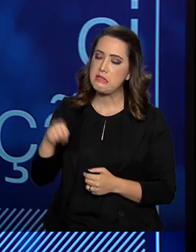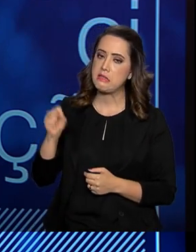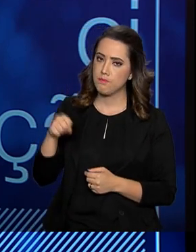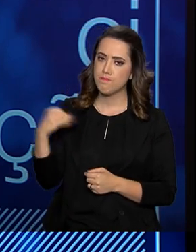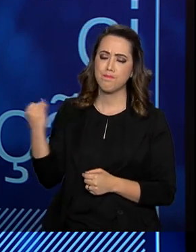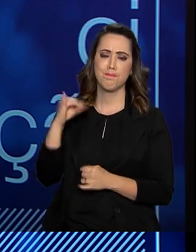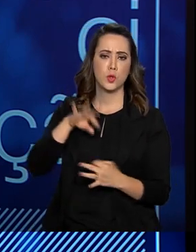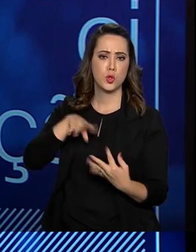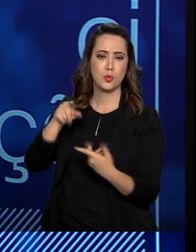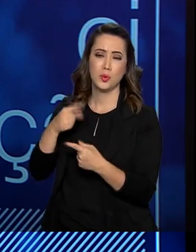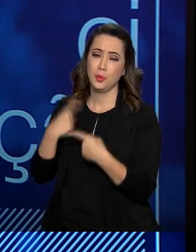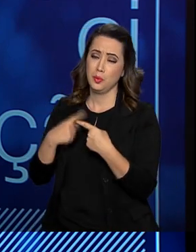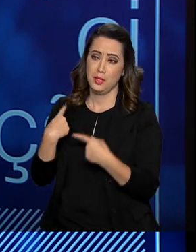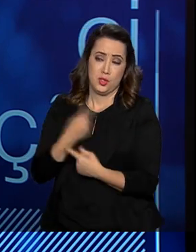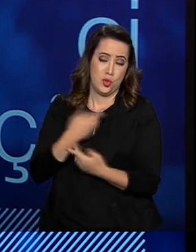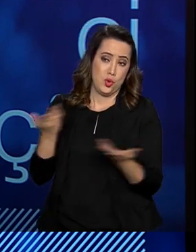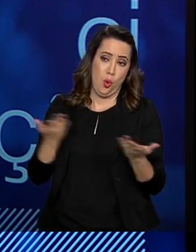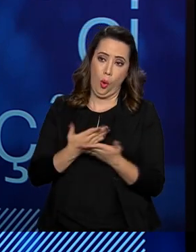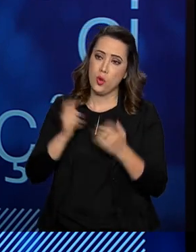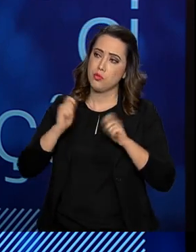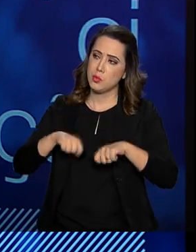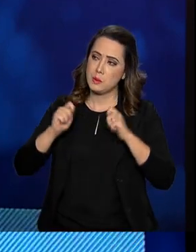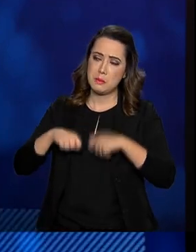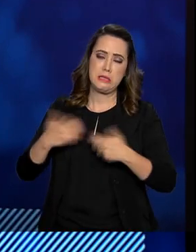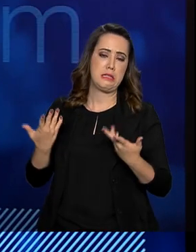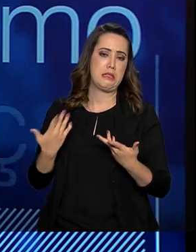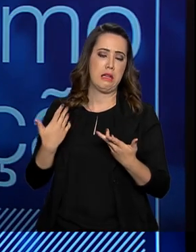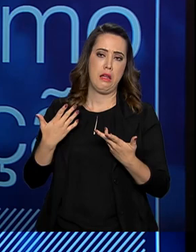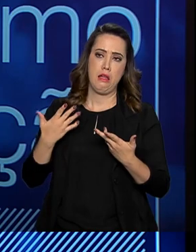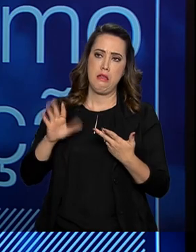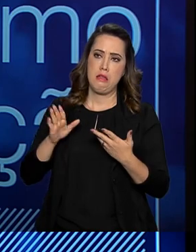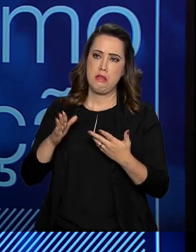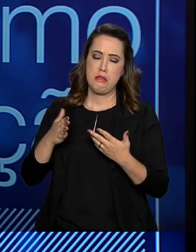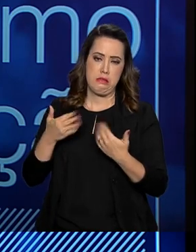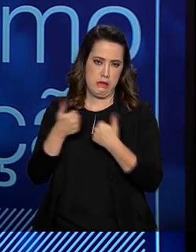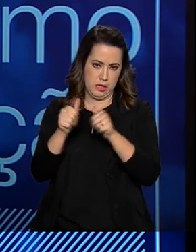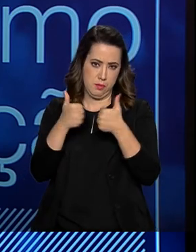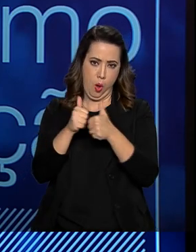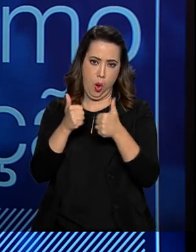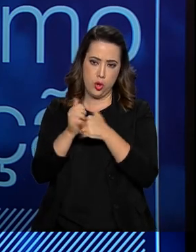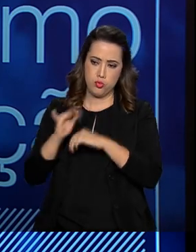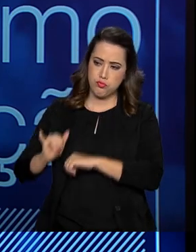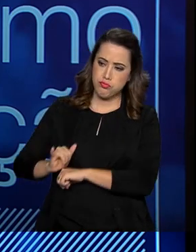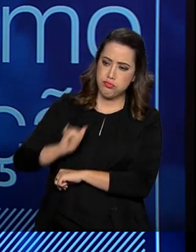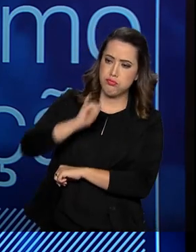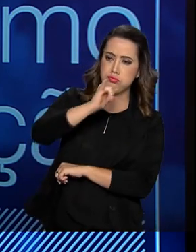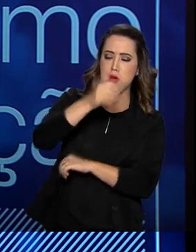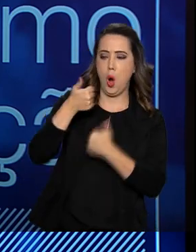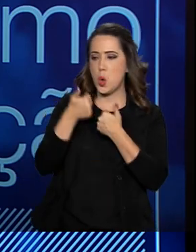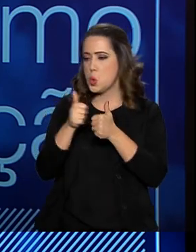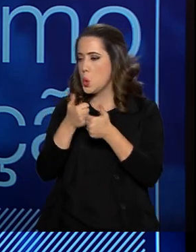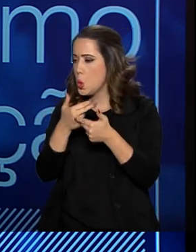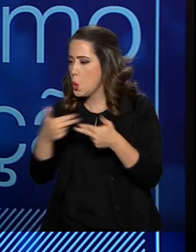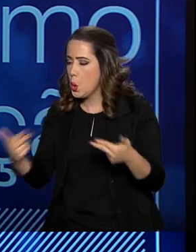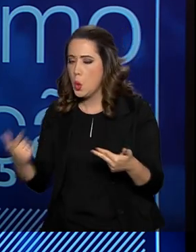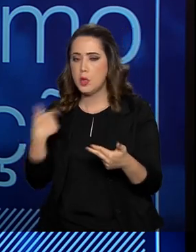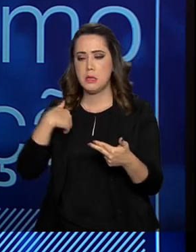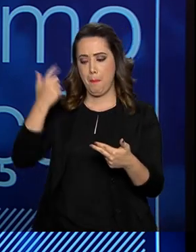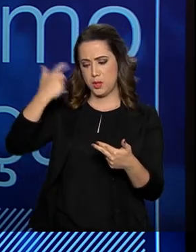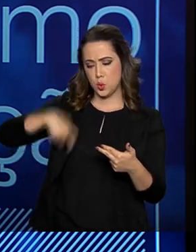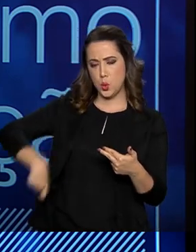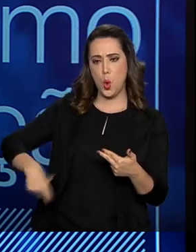os meios de transporte permitindo o compartilhamento de pessoas, bens, mercadorias. A gente